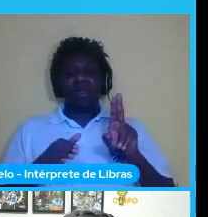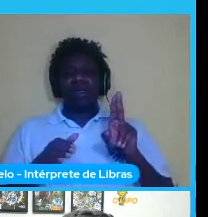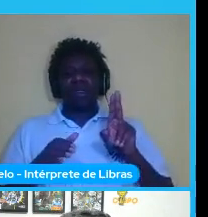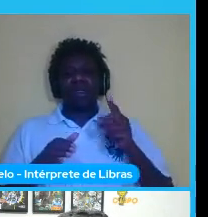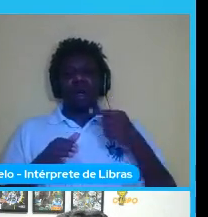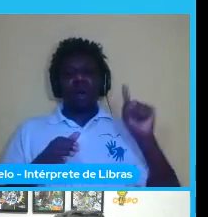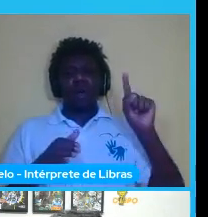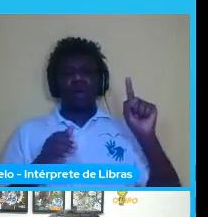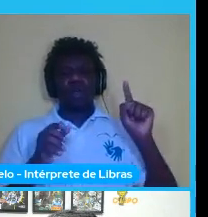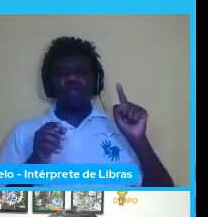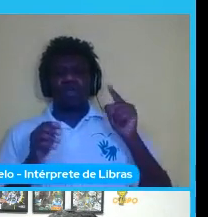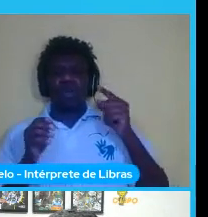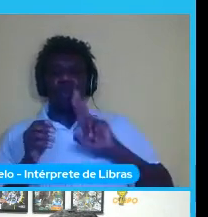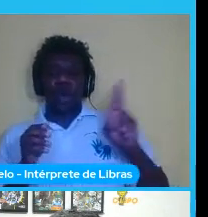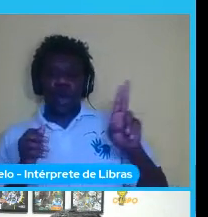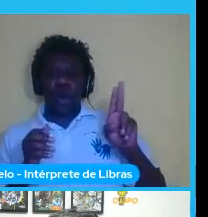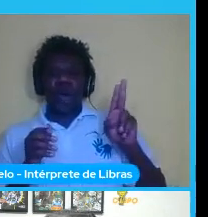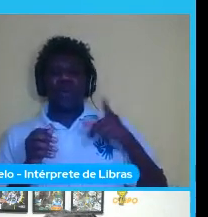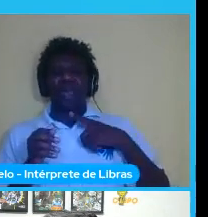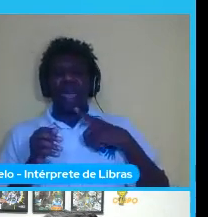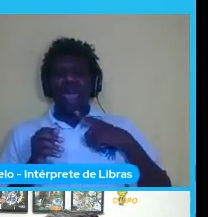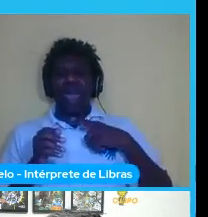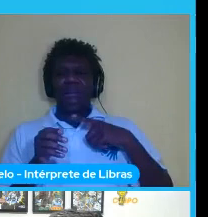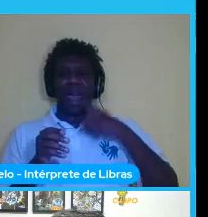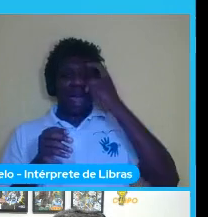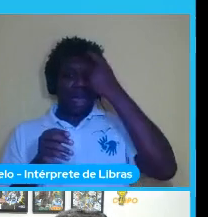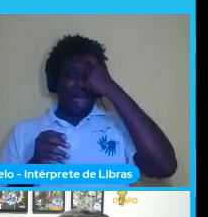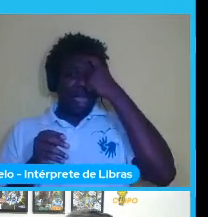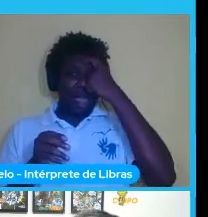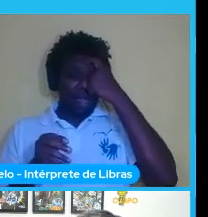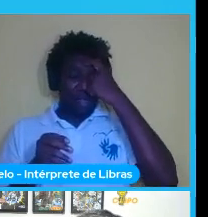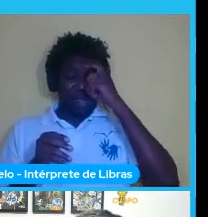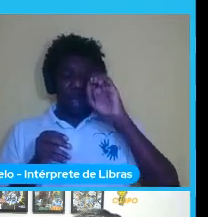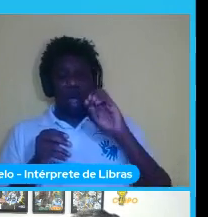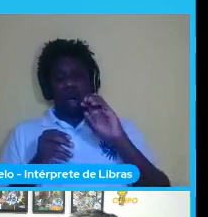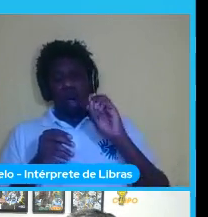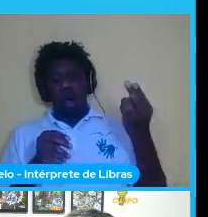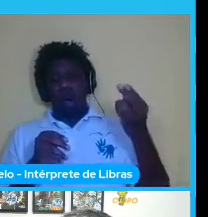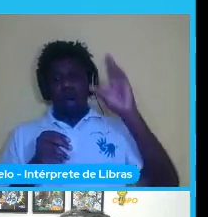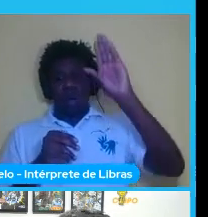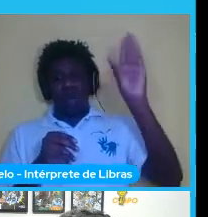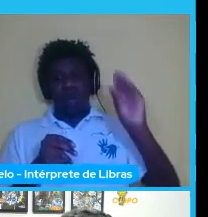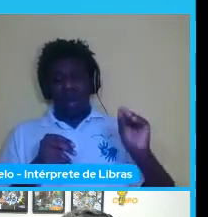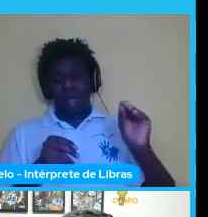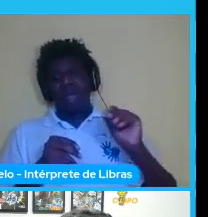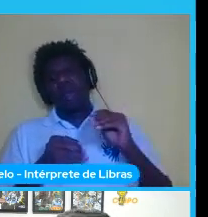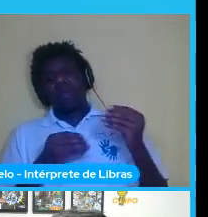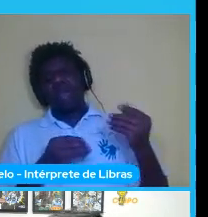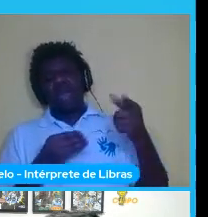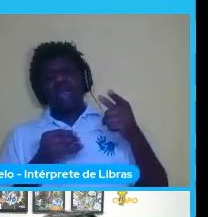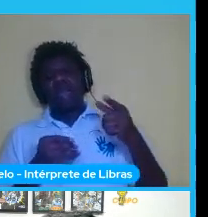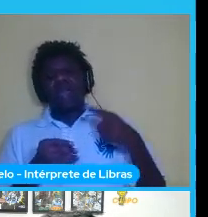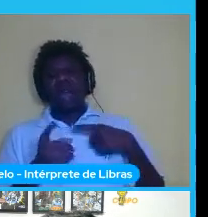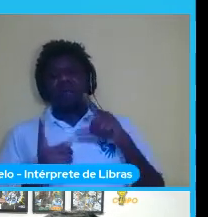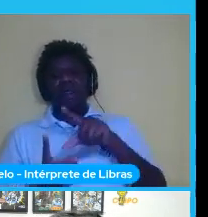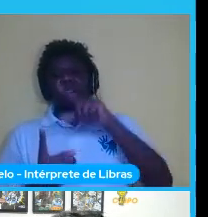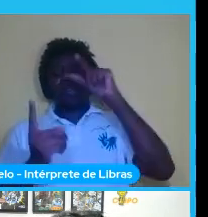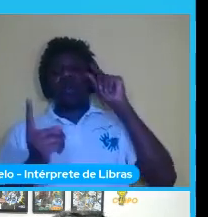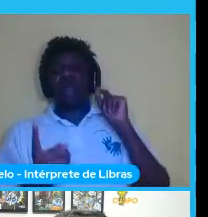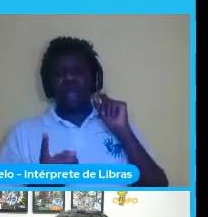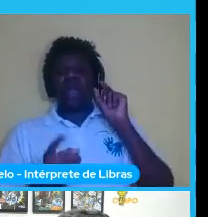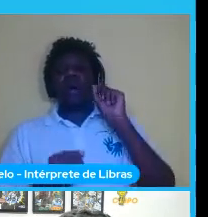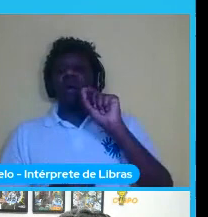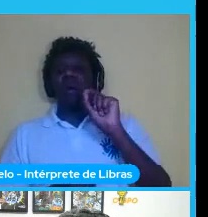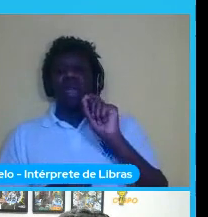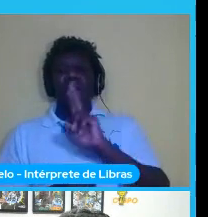ou africanos ou alguma coisa do tipo essa rede terminava por descartar essas pessoas e dava preferência a nomes americanos então essa rede